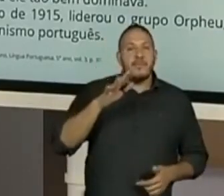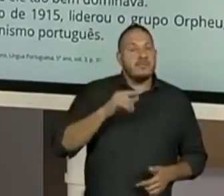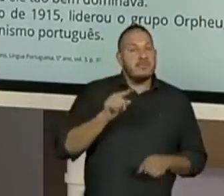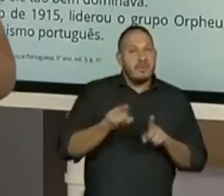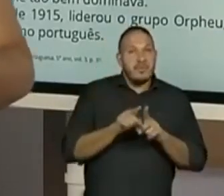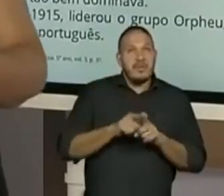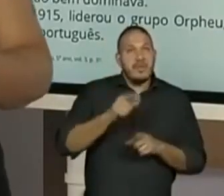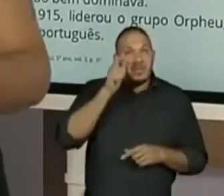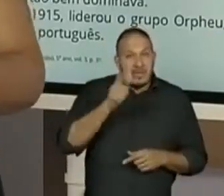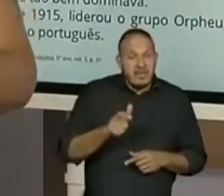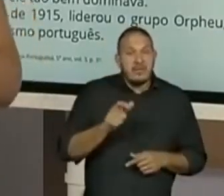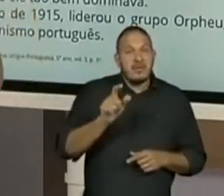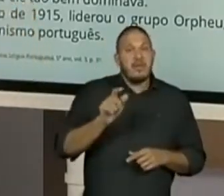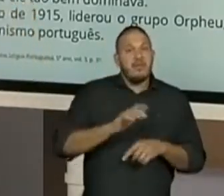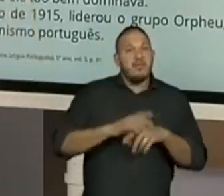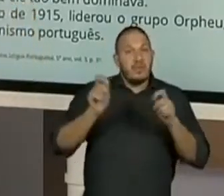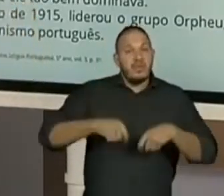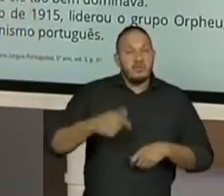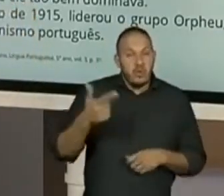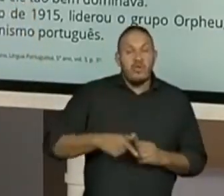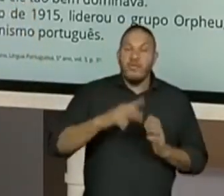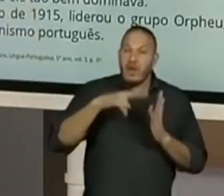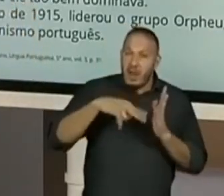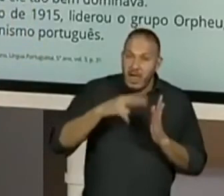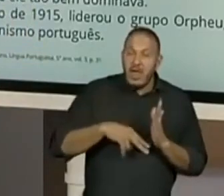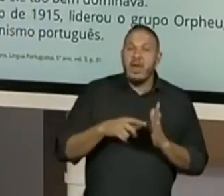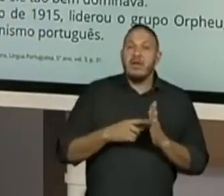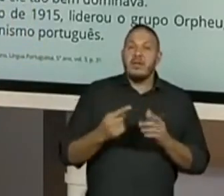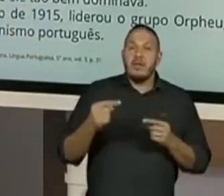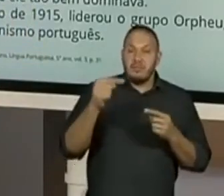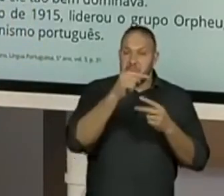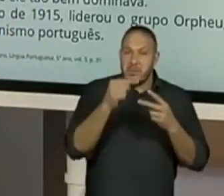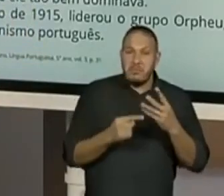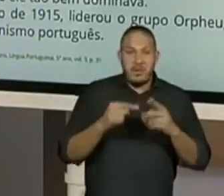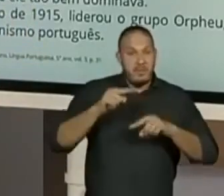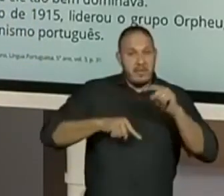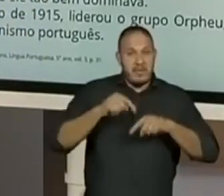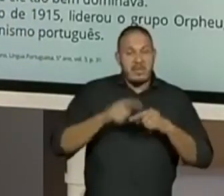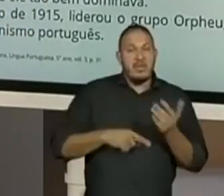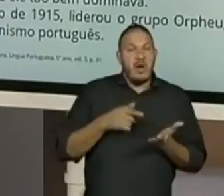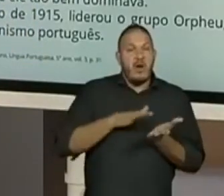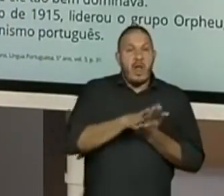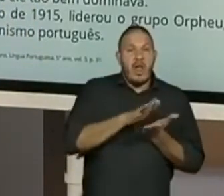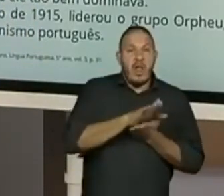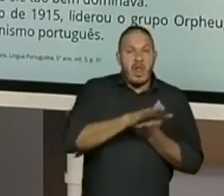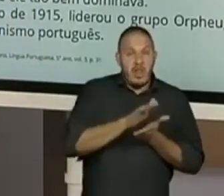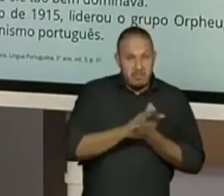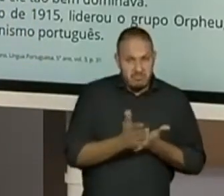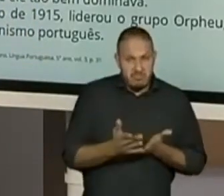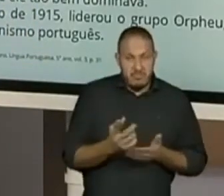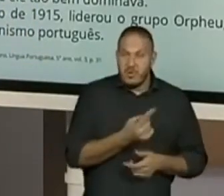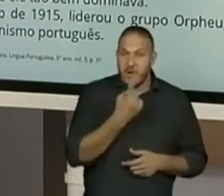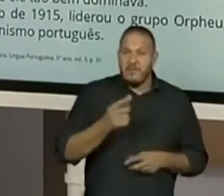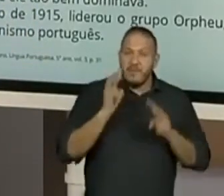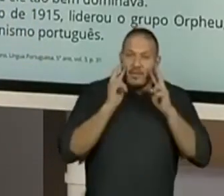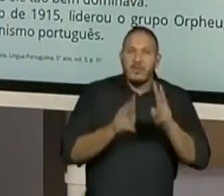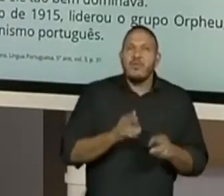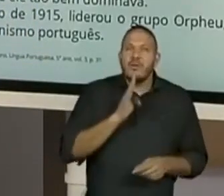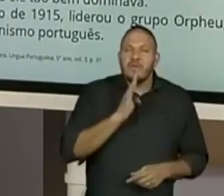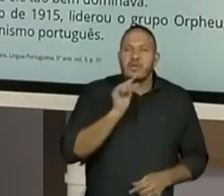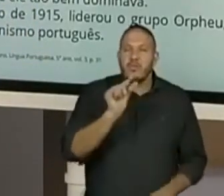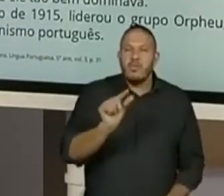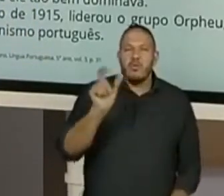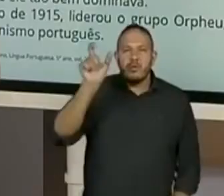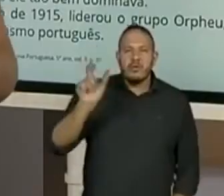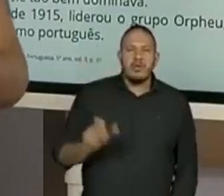interessante, quem puder, de novo, reler. E está no material de vocês impresso. Certo? Vamos conhecer um pouquinho de